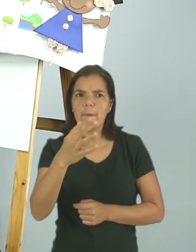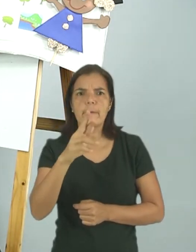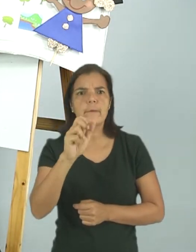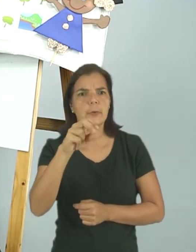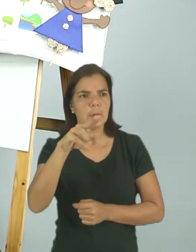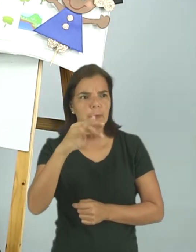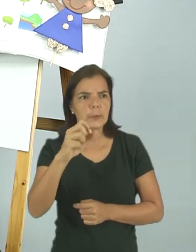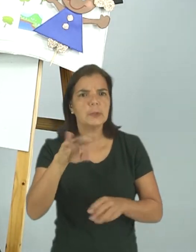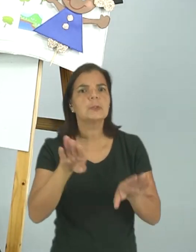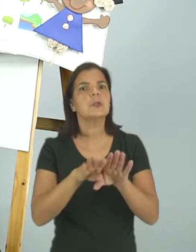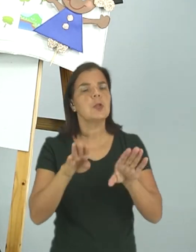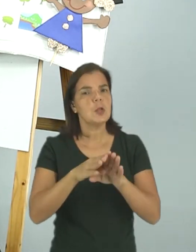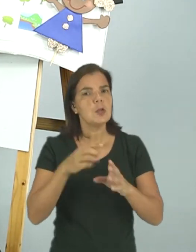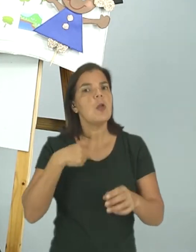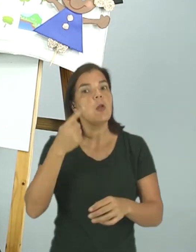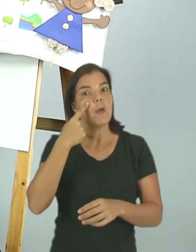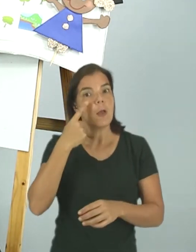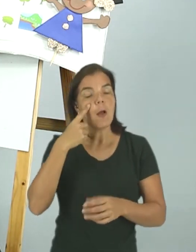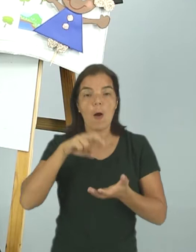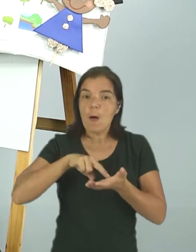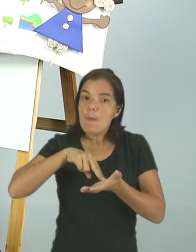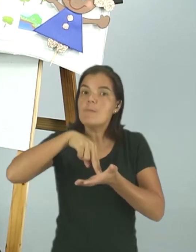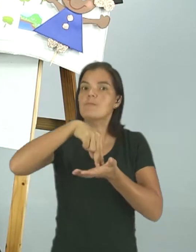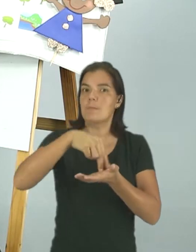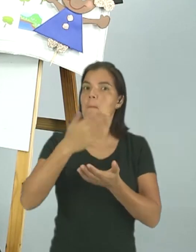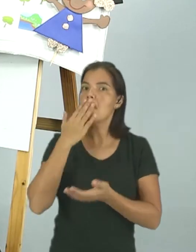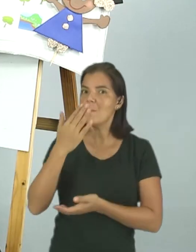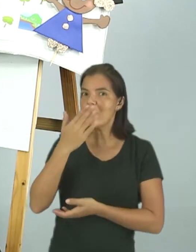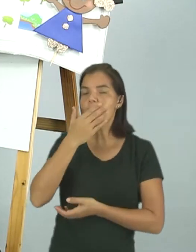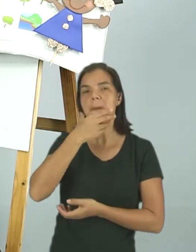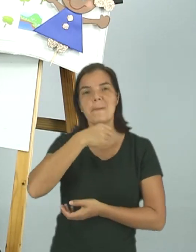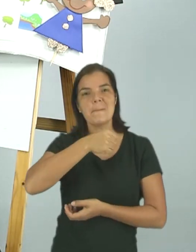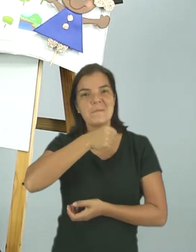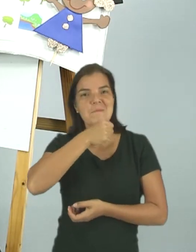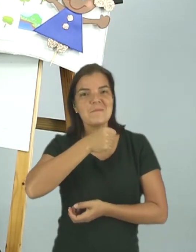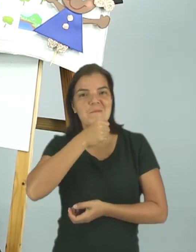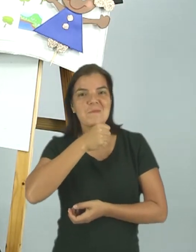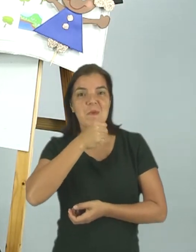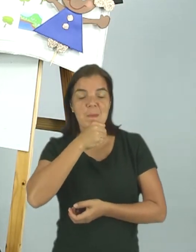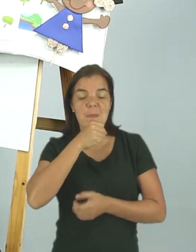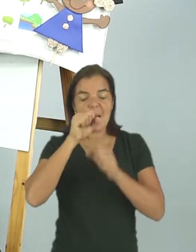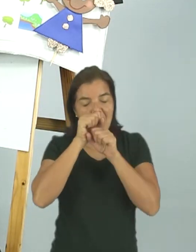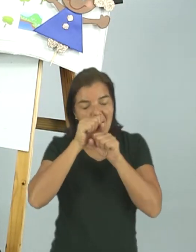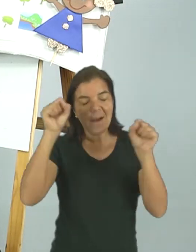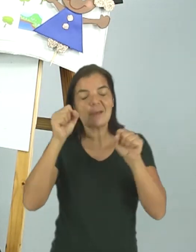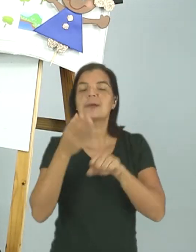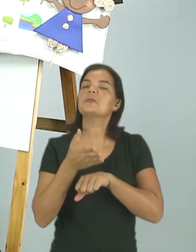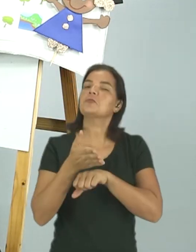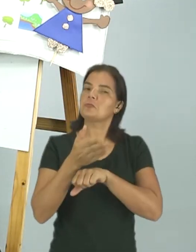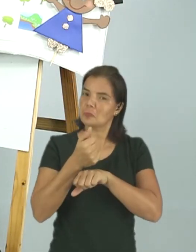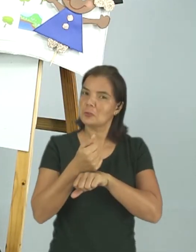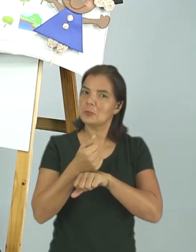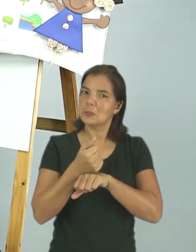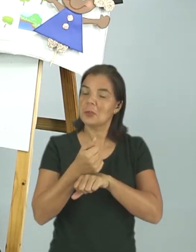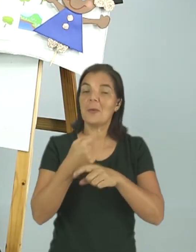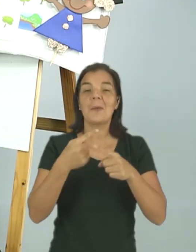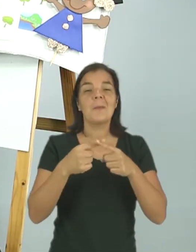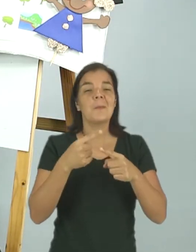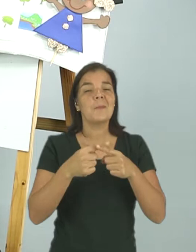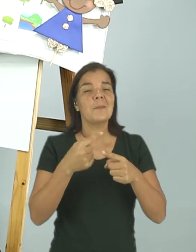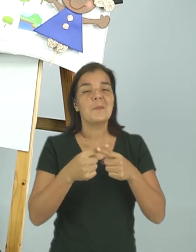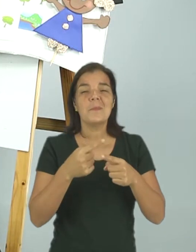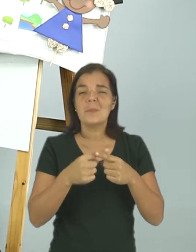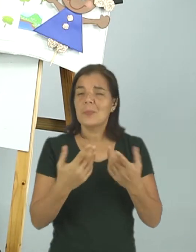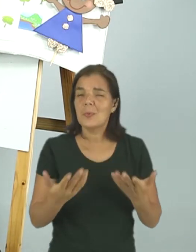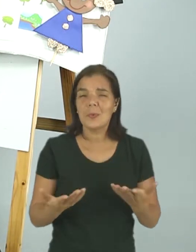diário, eu peguei, levantei e pedi para o meu avô me ajudar a acordar bem cedo. Porque eu